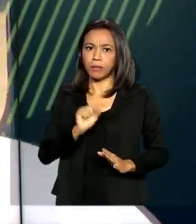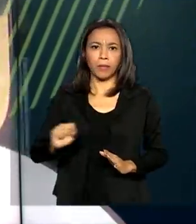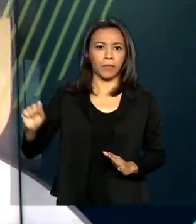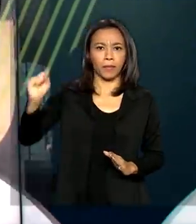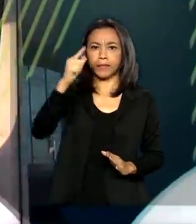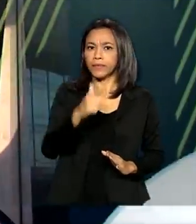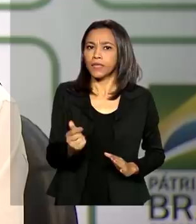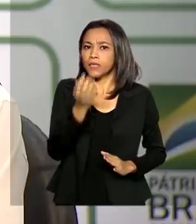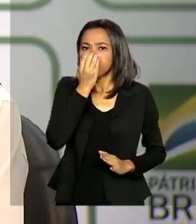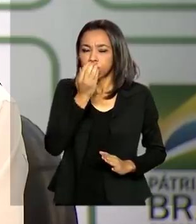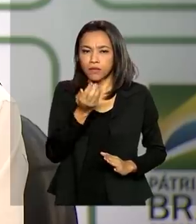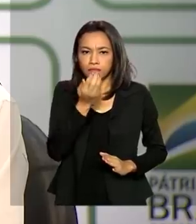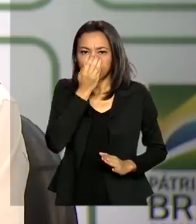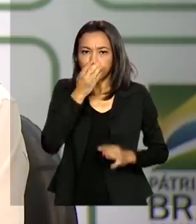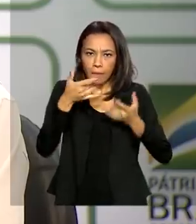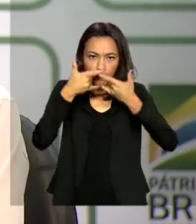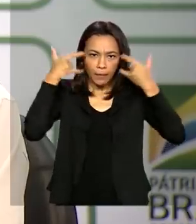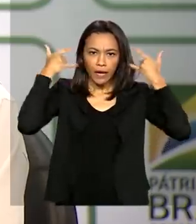EPIs.